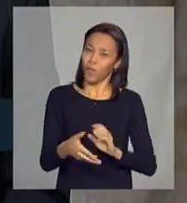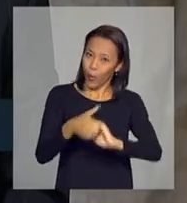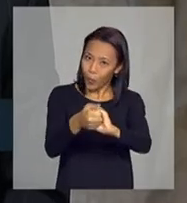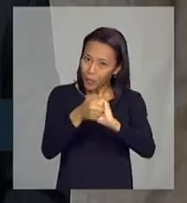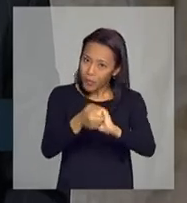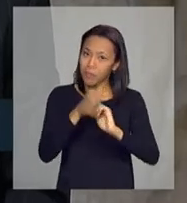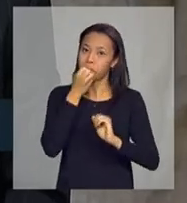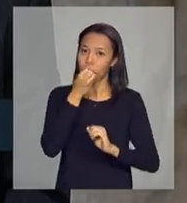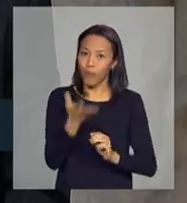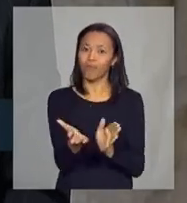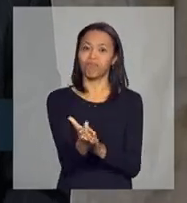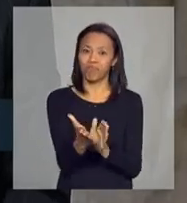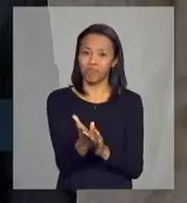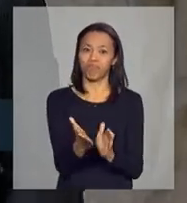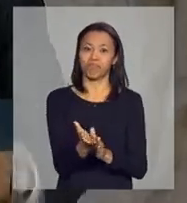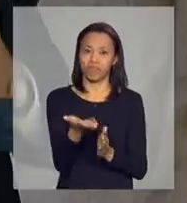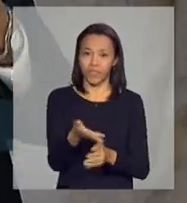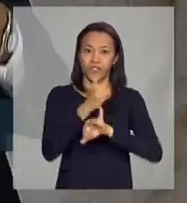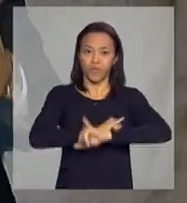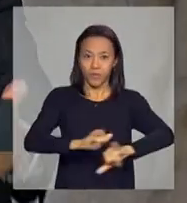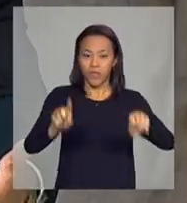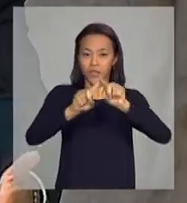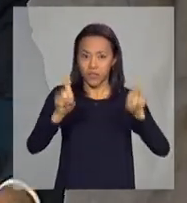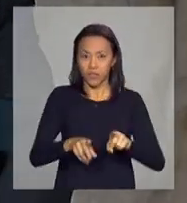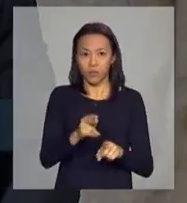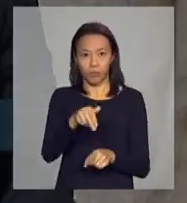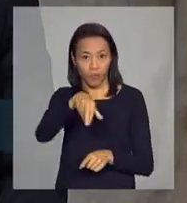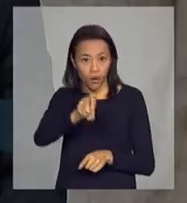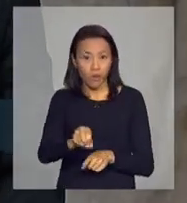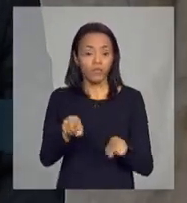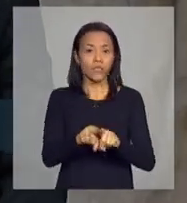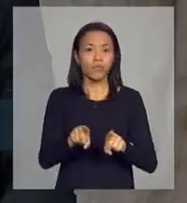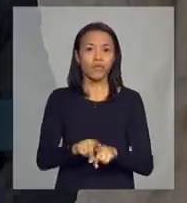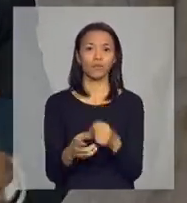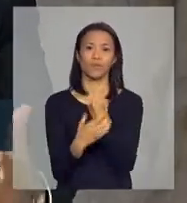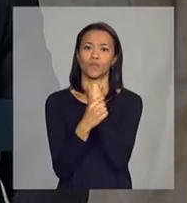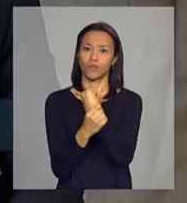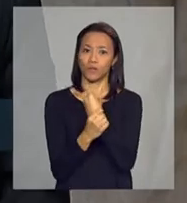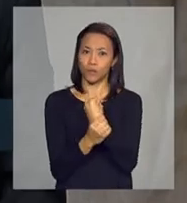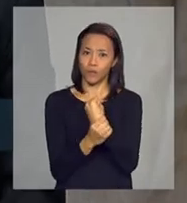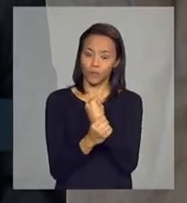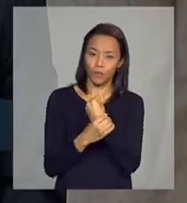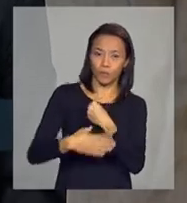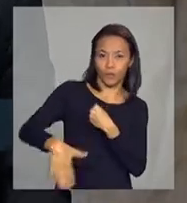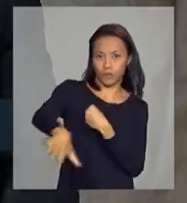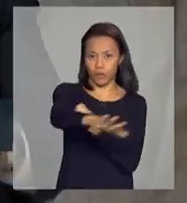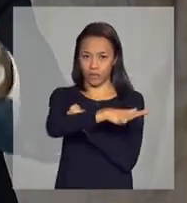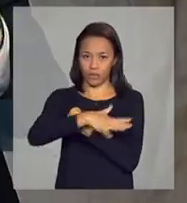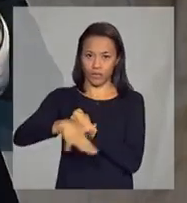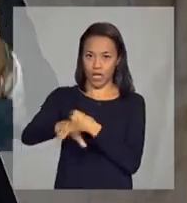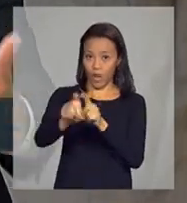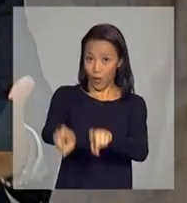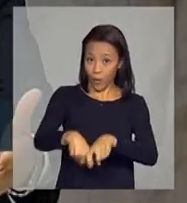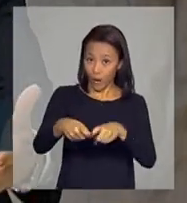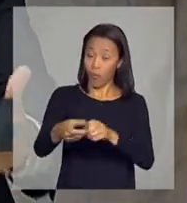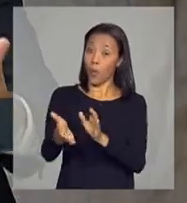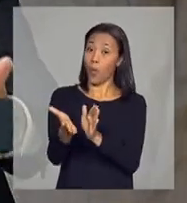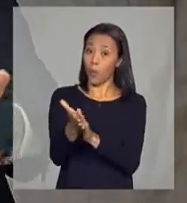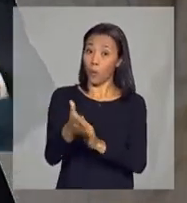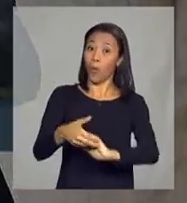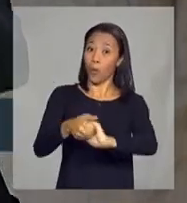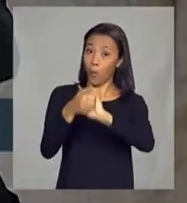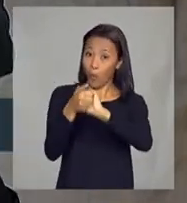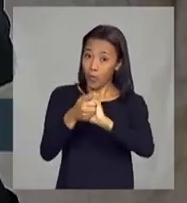pacote e a questão do seguro rural também, que é um anseio de todo o Brasil. Cumprimentar a sua equipe.